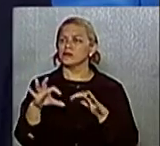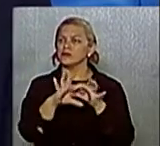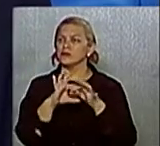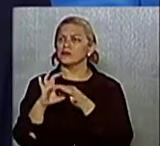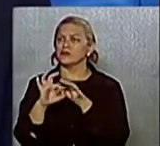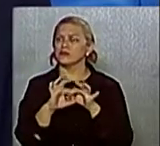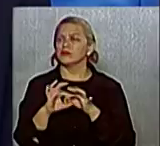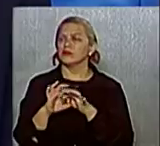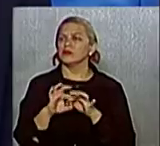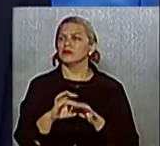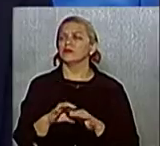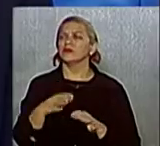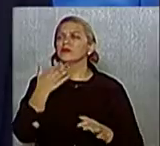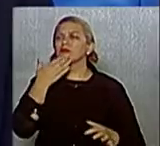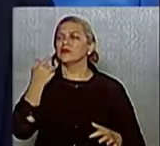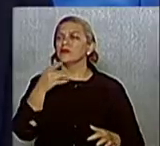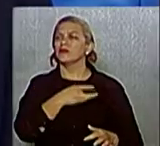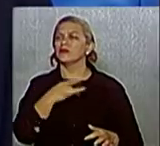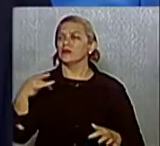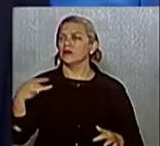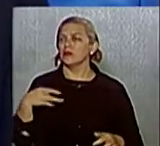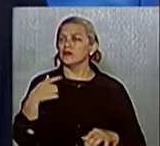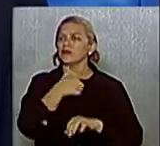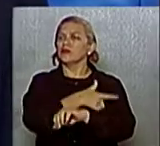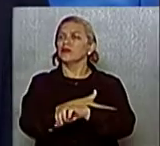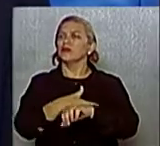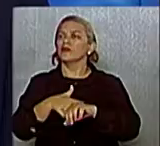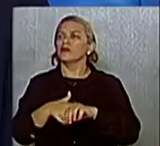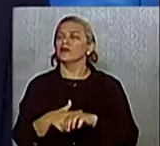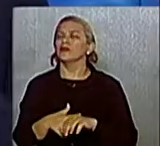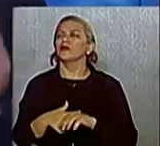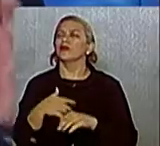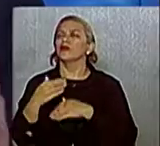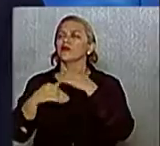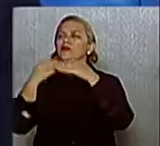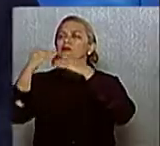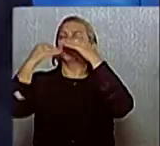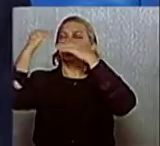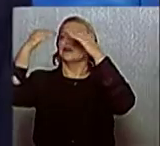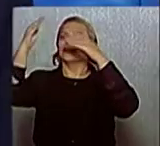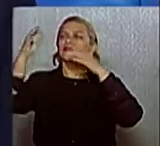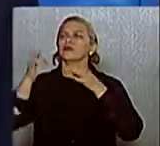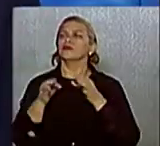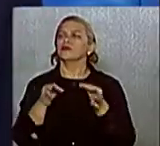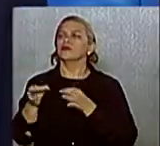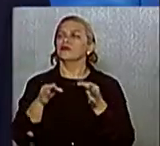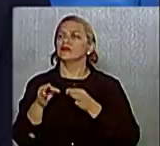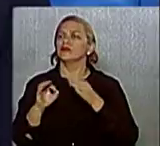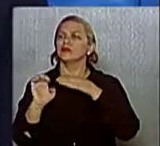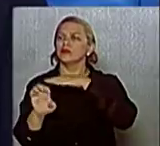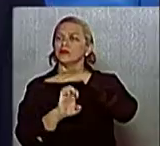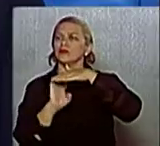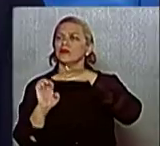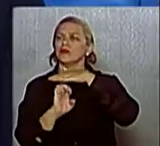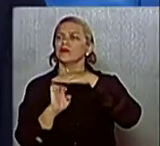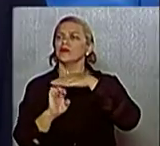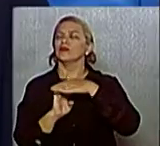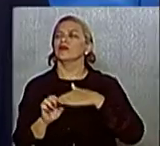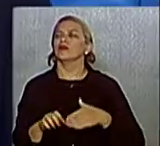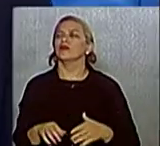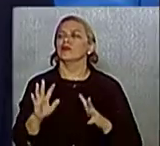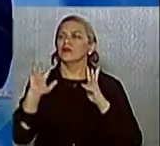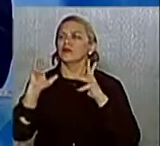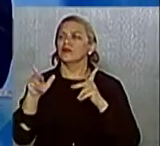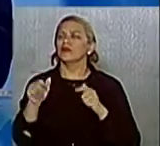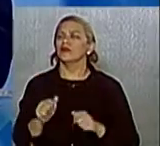objetivos de melhorar a saúde, a educação, a infraestrutura, como se faz num projeto de uma empresa. O projeto é a base de tudo.